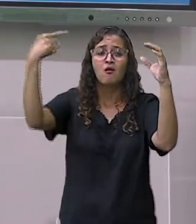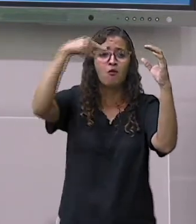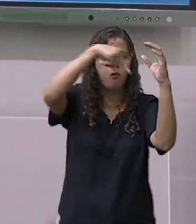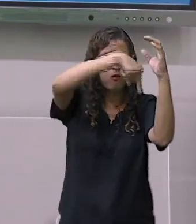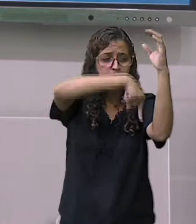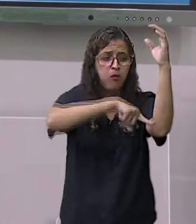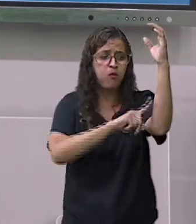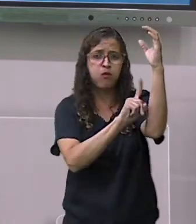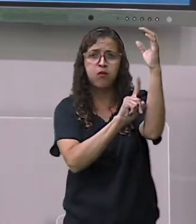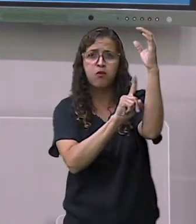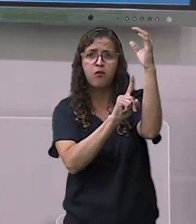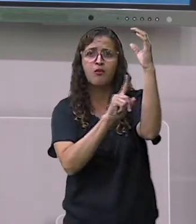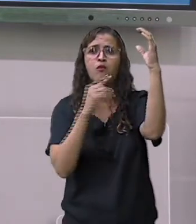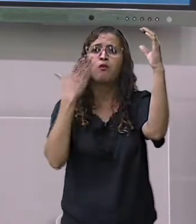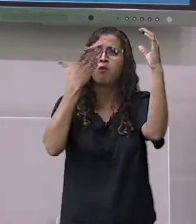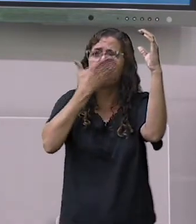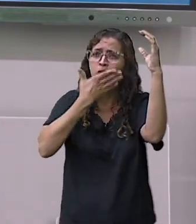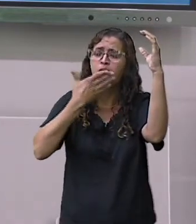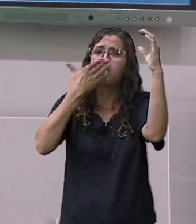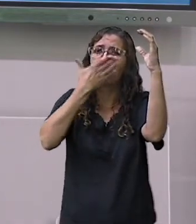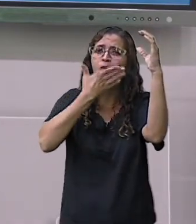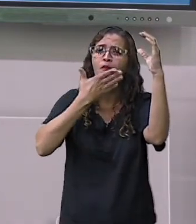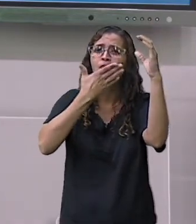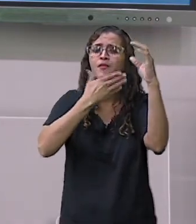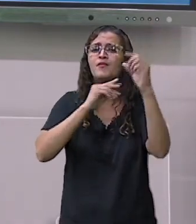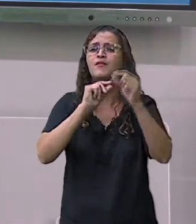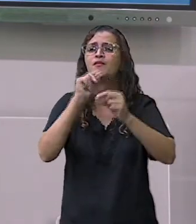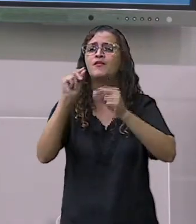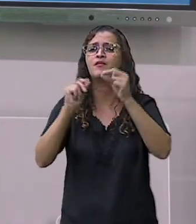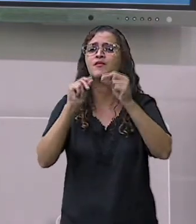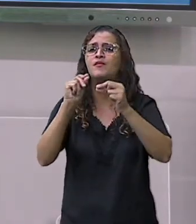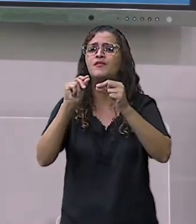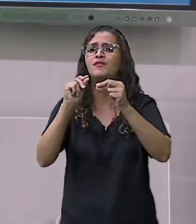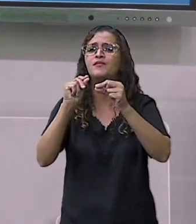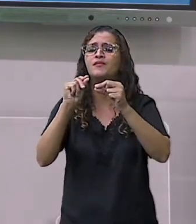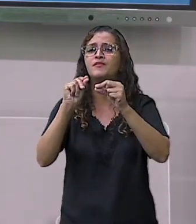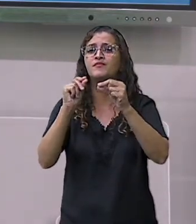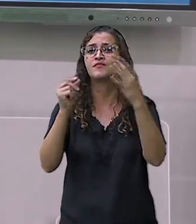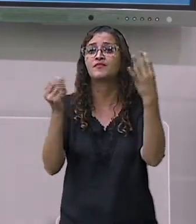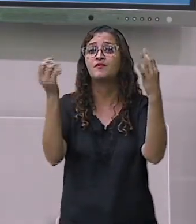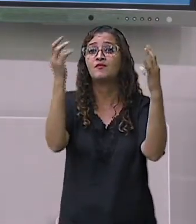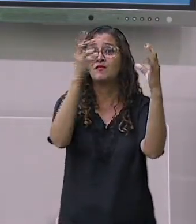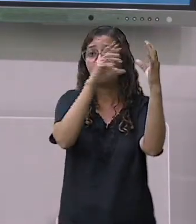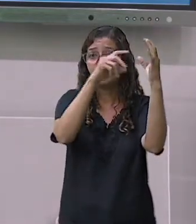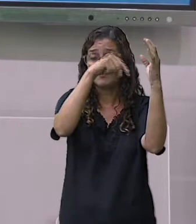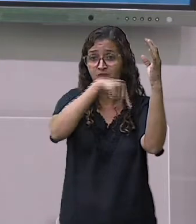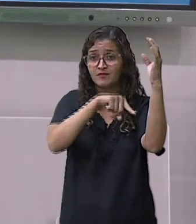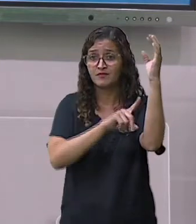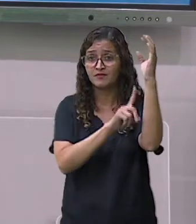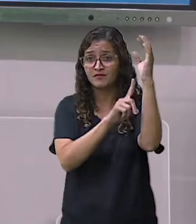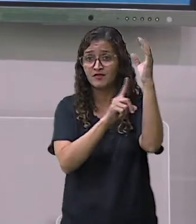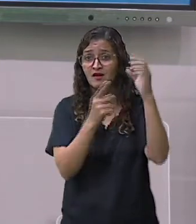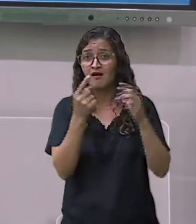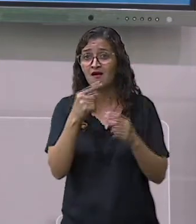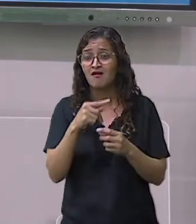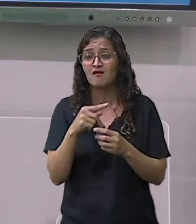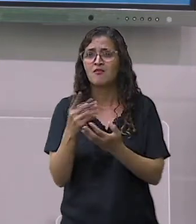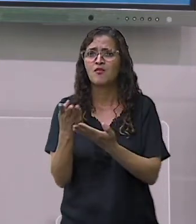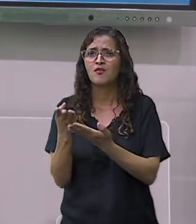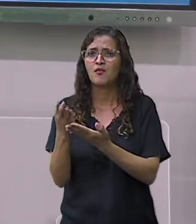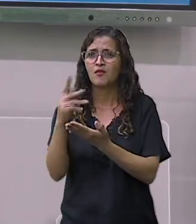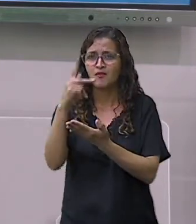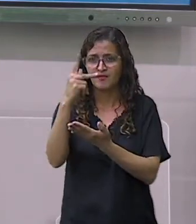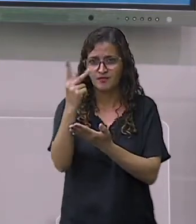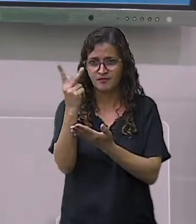alimento, que é a glicose. E quem alimenta das plantas são os herbívoros.